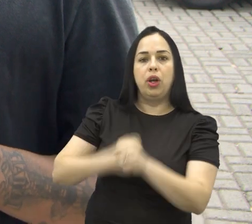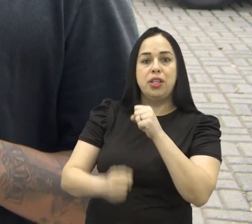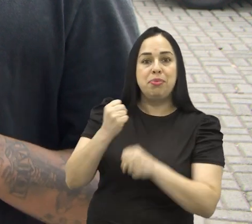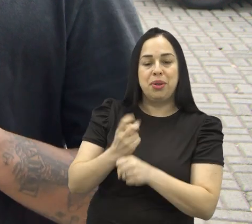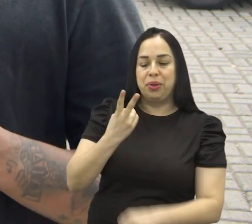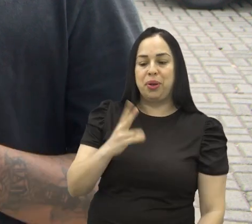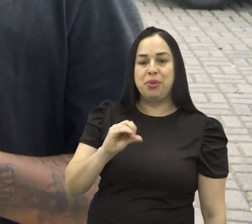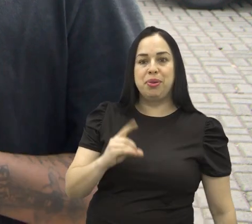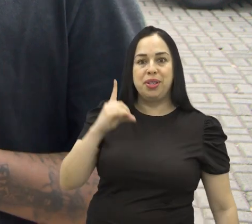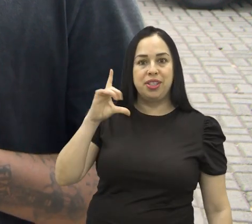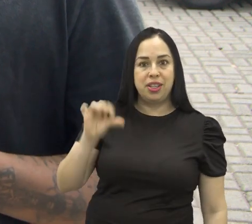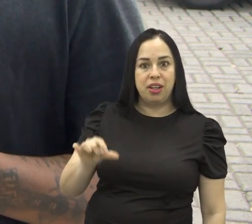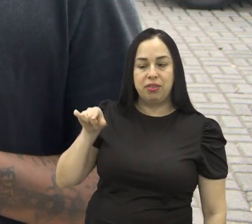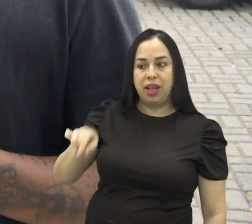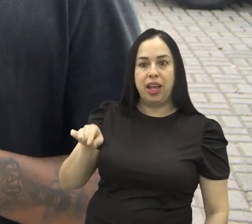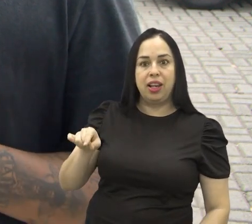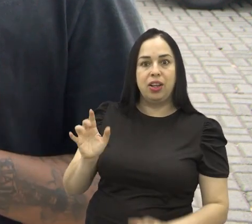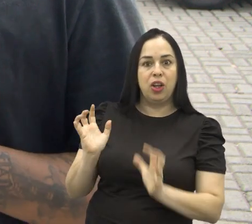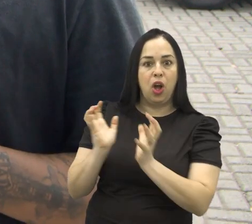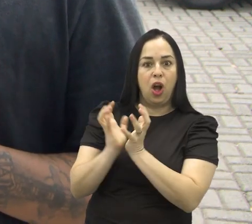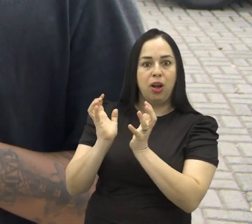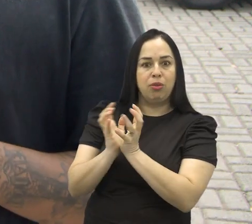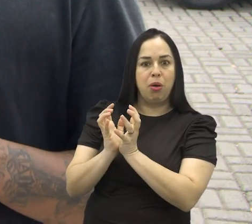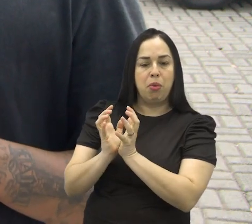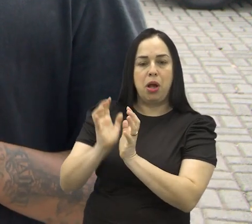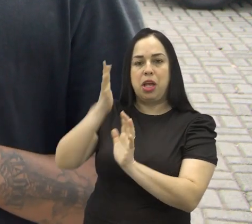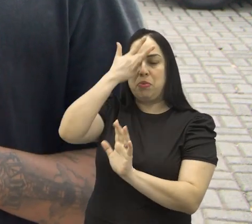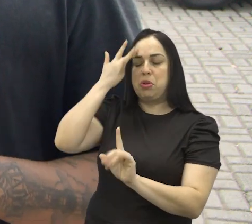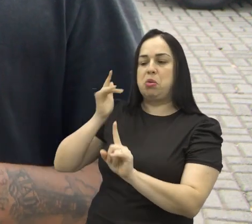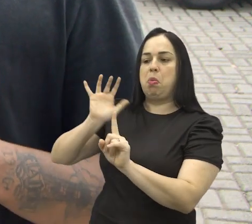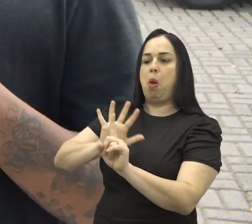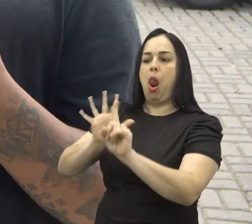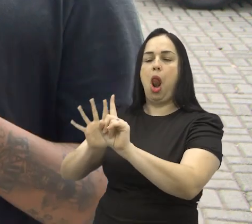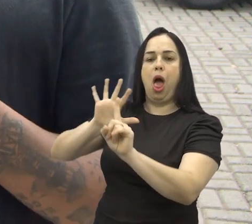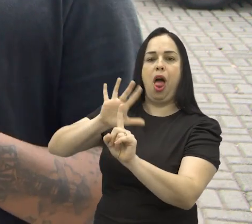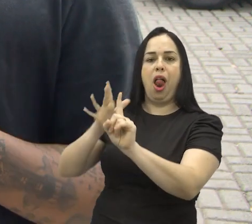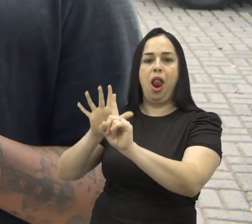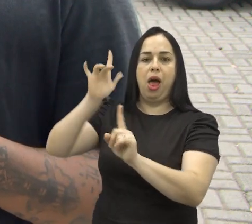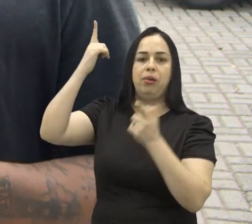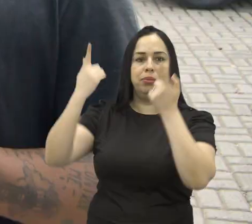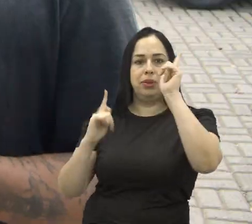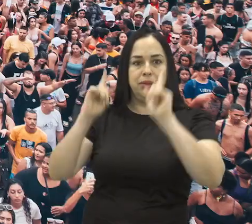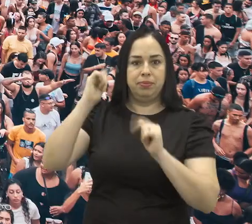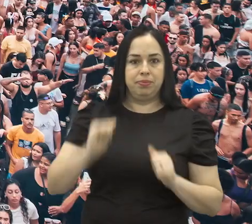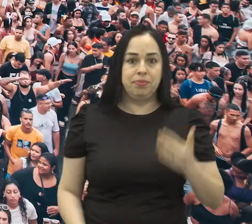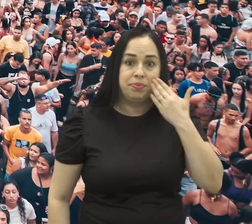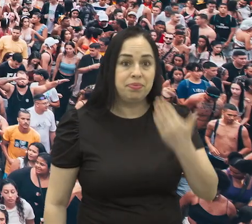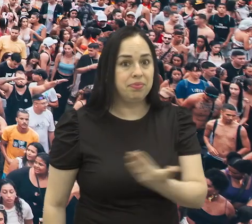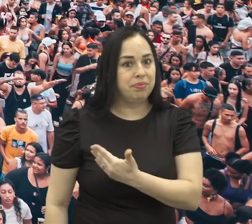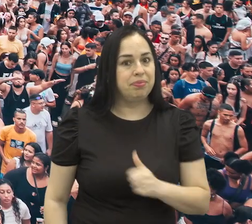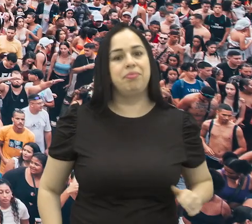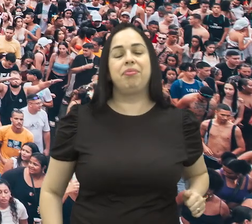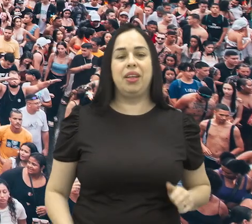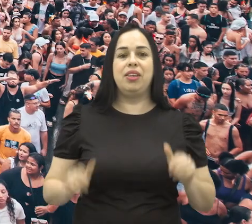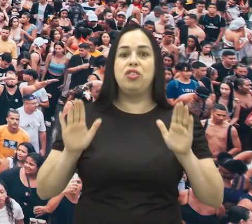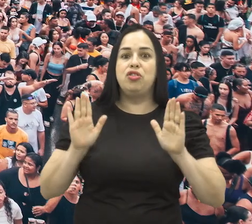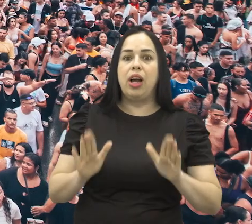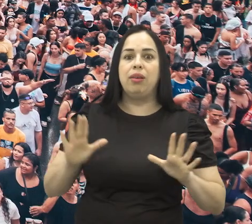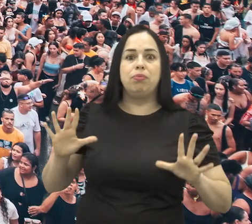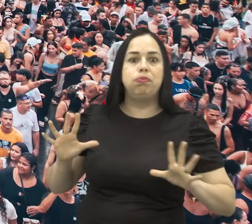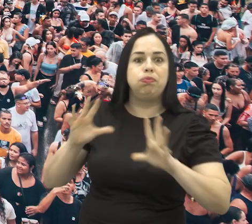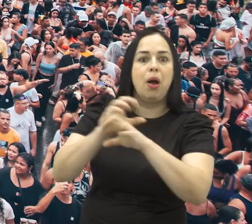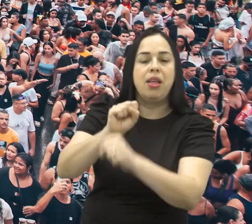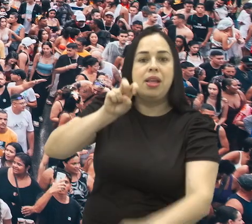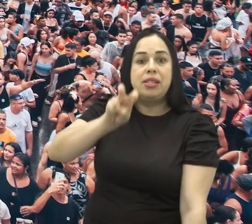2019, o Leonardo reúne uma multidão de pessoas no bloco de carnaval que organiza. Nesse tempo, já